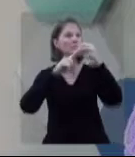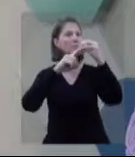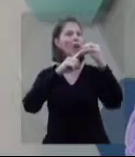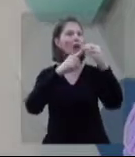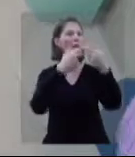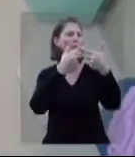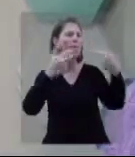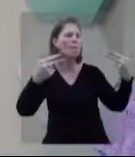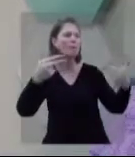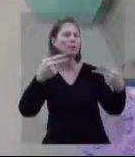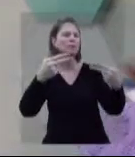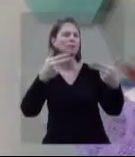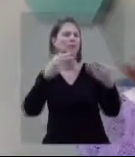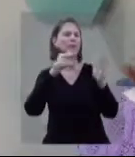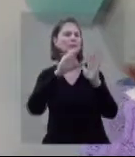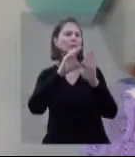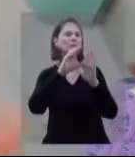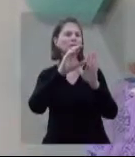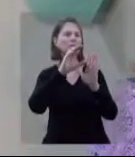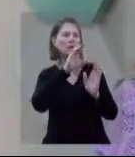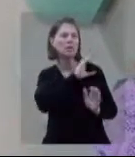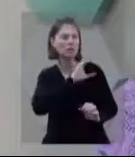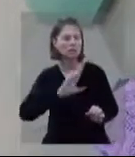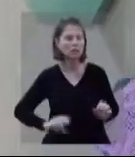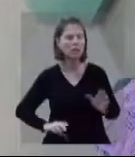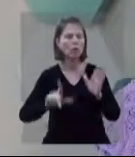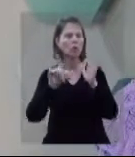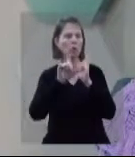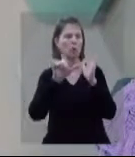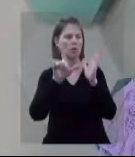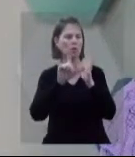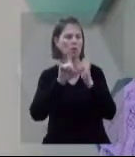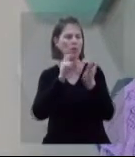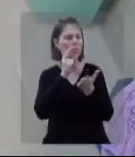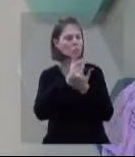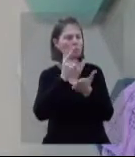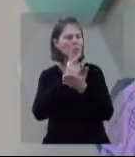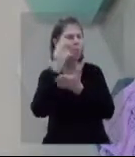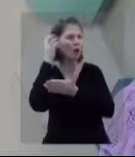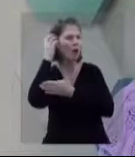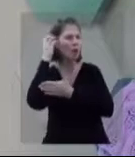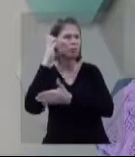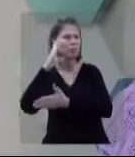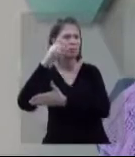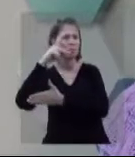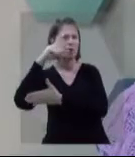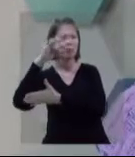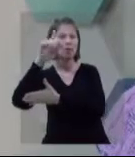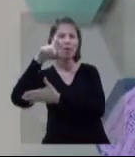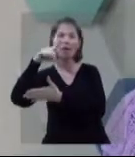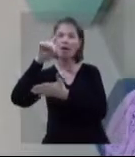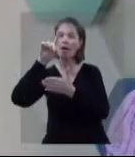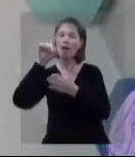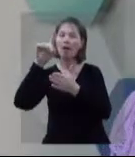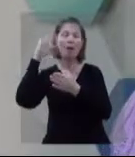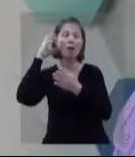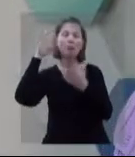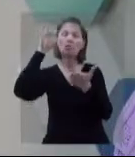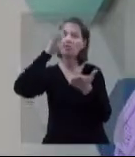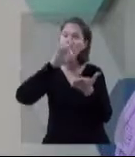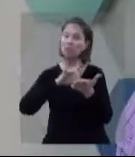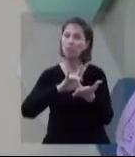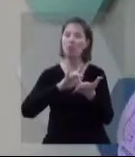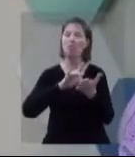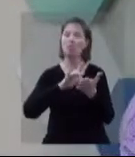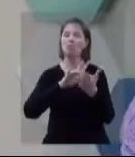conteúdo cristão luterano que a gente compartilha diariamente em radiocpt.com.br, a rádio oficial da Igreja Evangélica